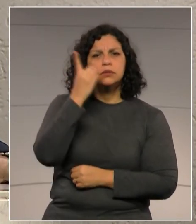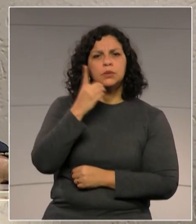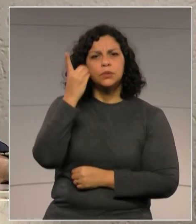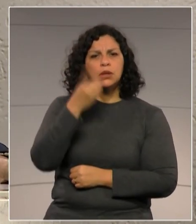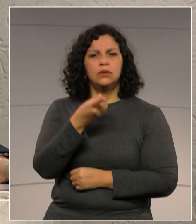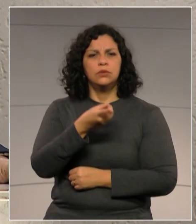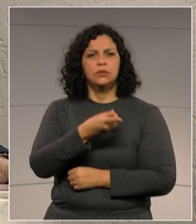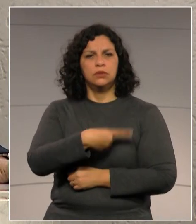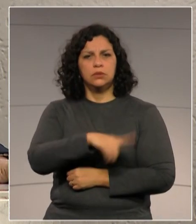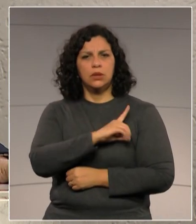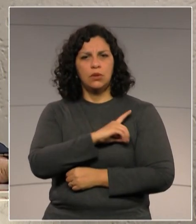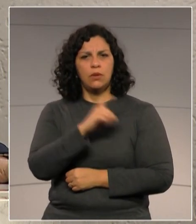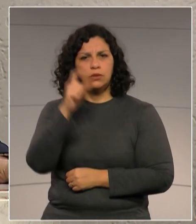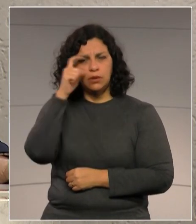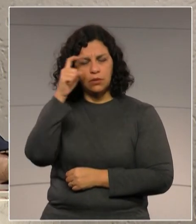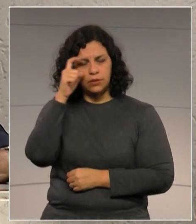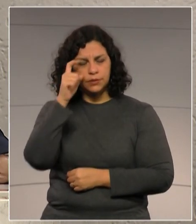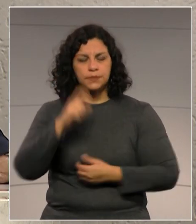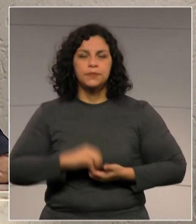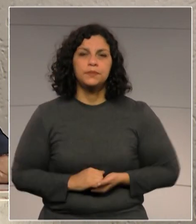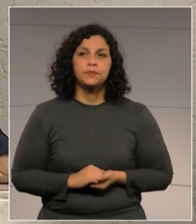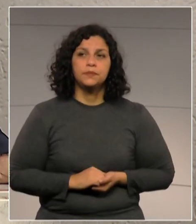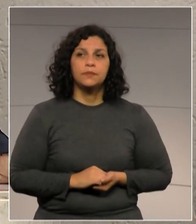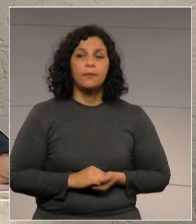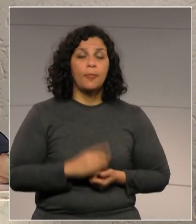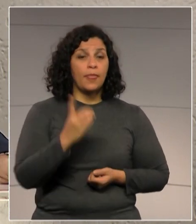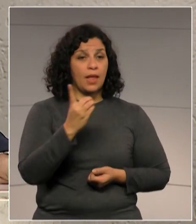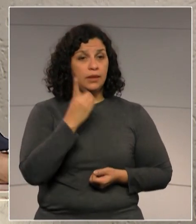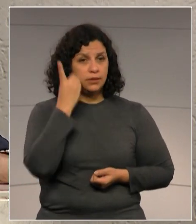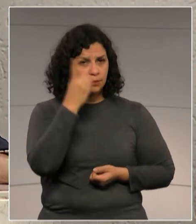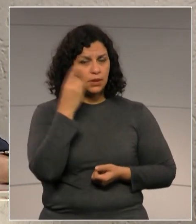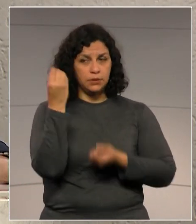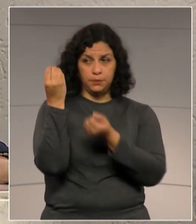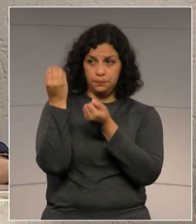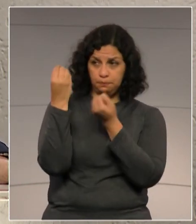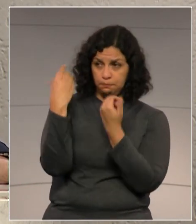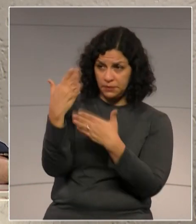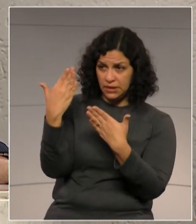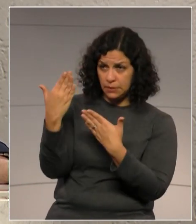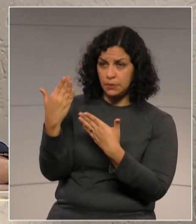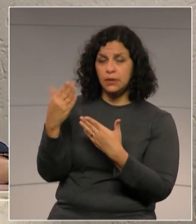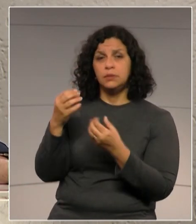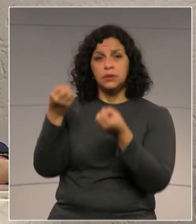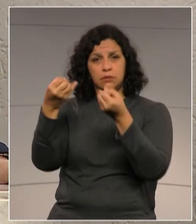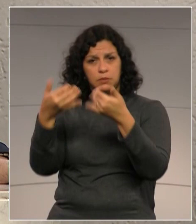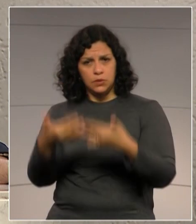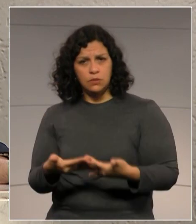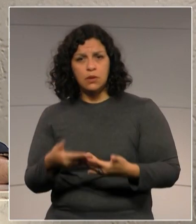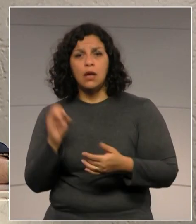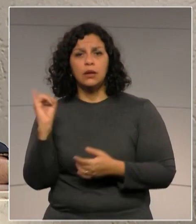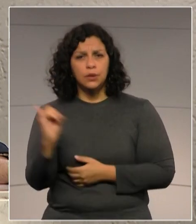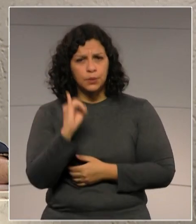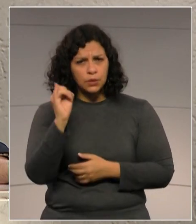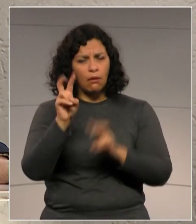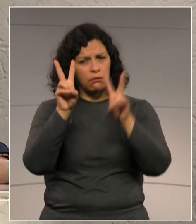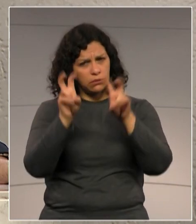deputado, o delegado Recalcate. Deputado, primeiro, parabéns pela sua palavra. É importante isso aí,